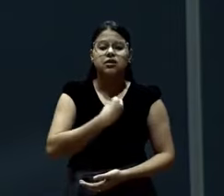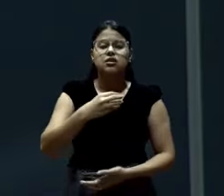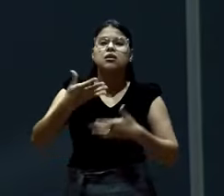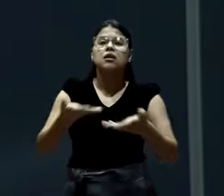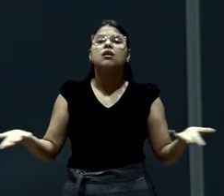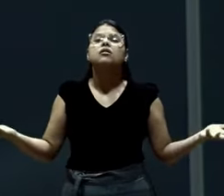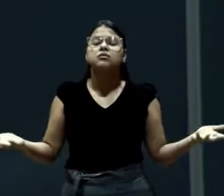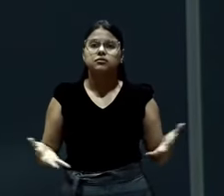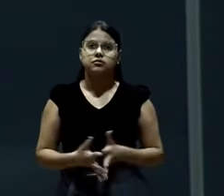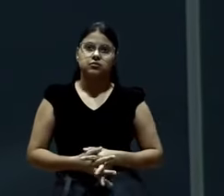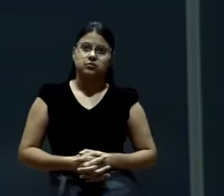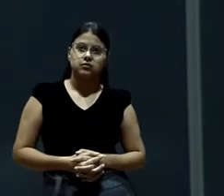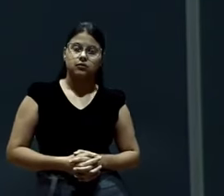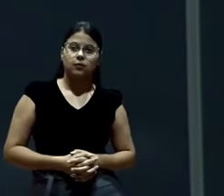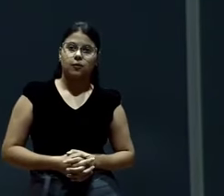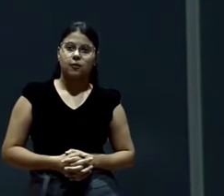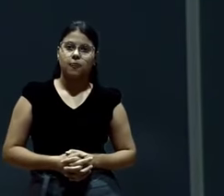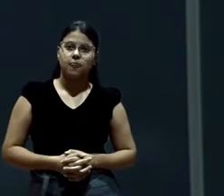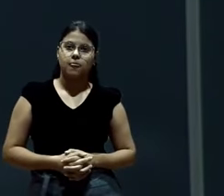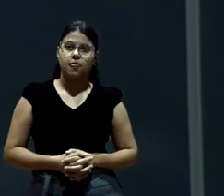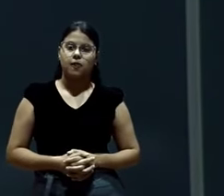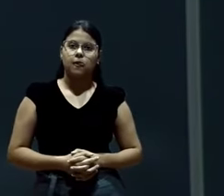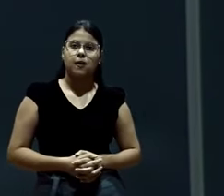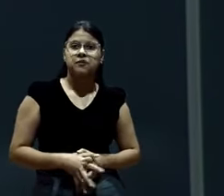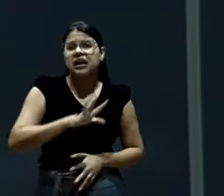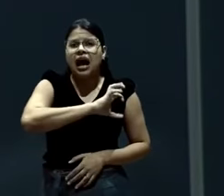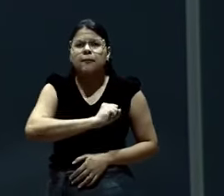Porque o amor vai além das palavras.